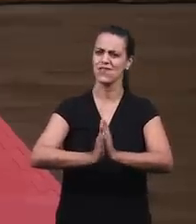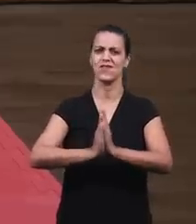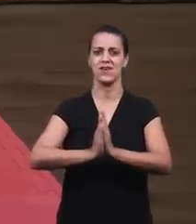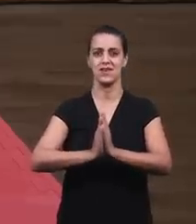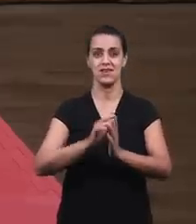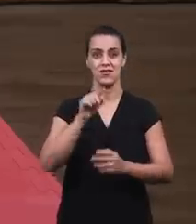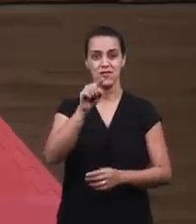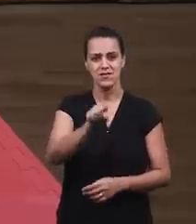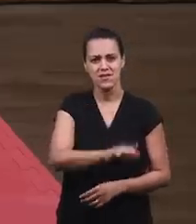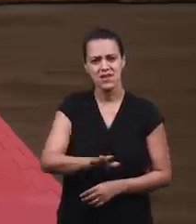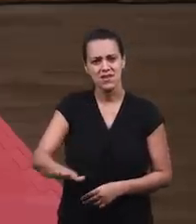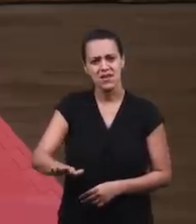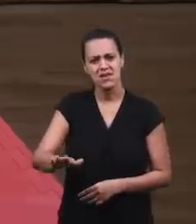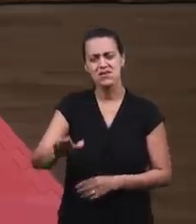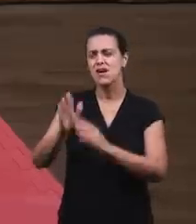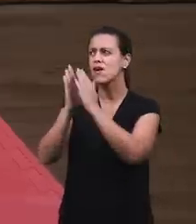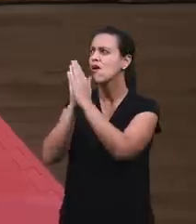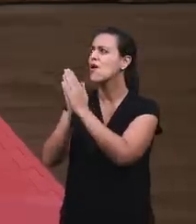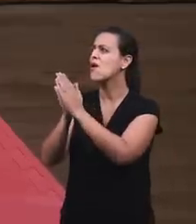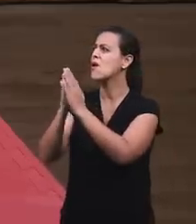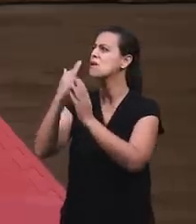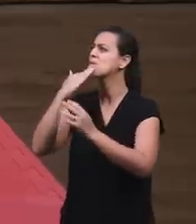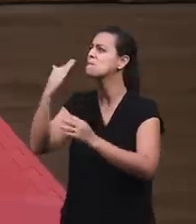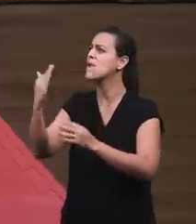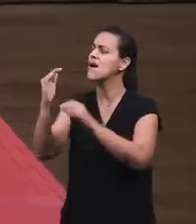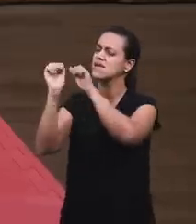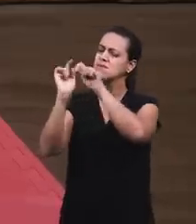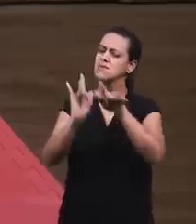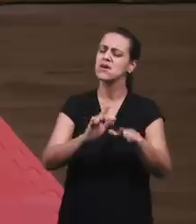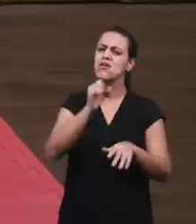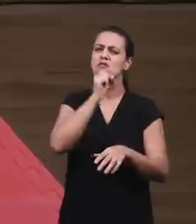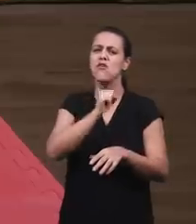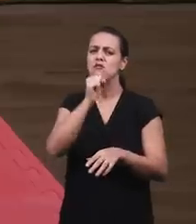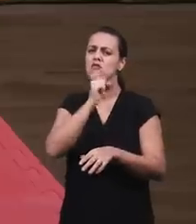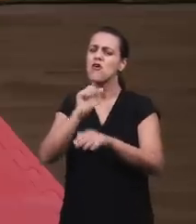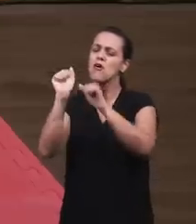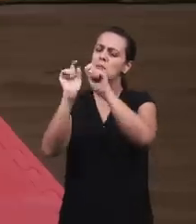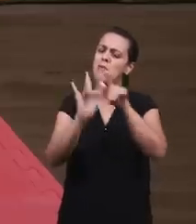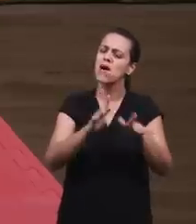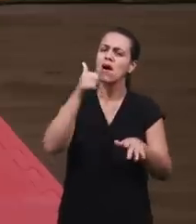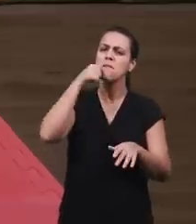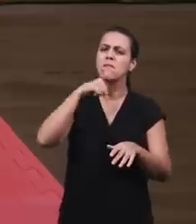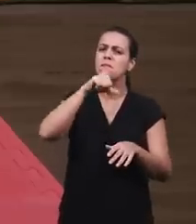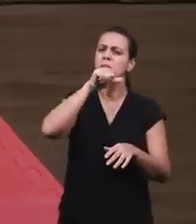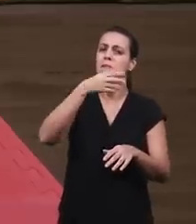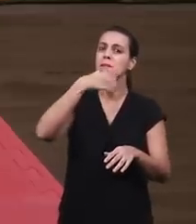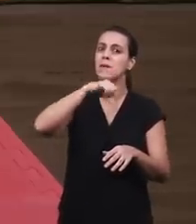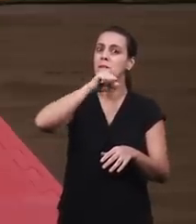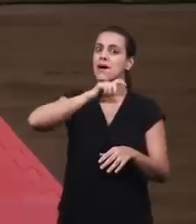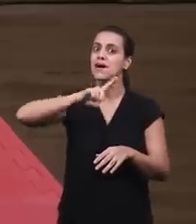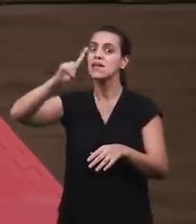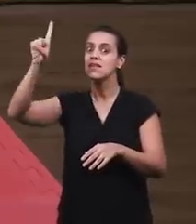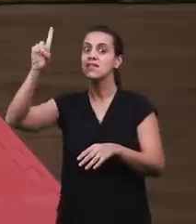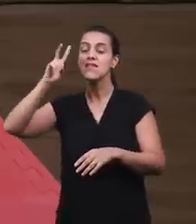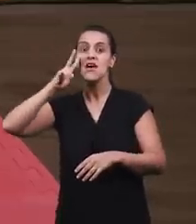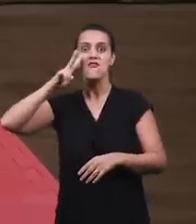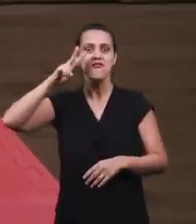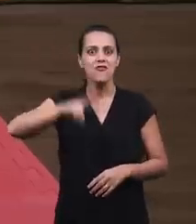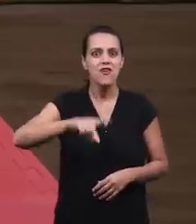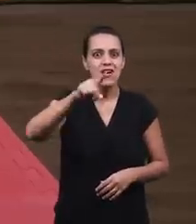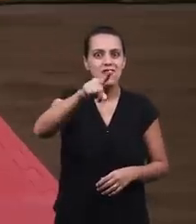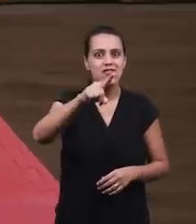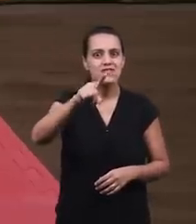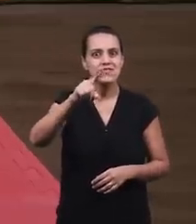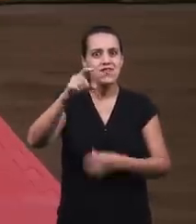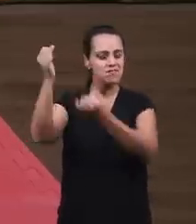Pede uma bênção para o papai, para a vovó, para a mamãe Deus ouve a sua oração E enche de bênçãos